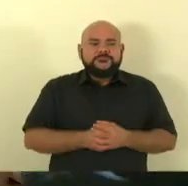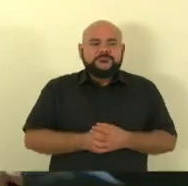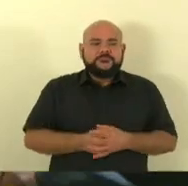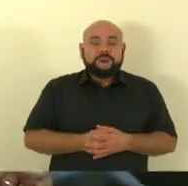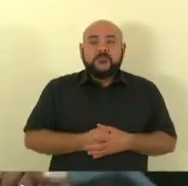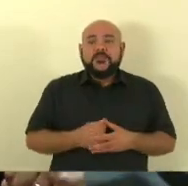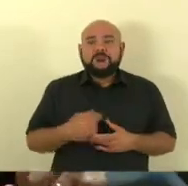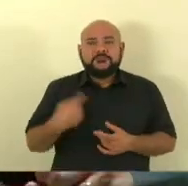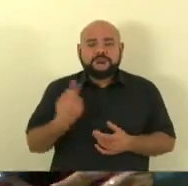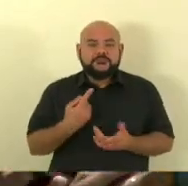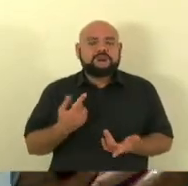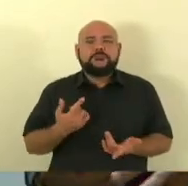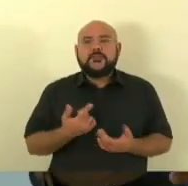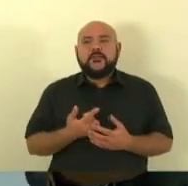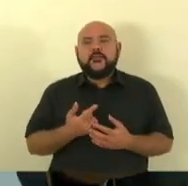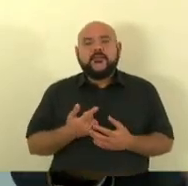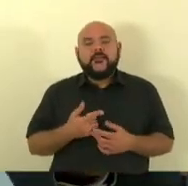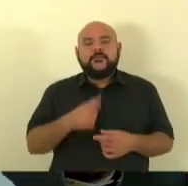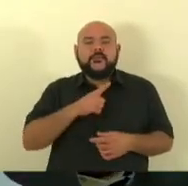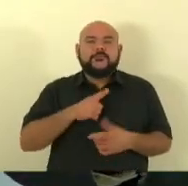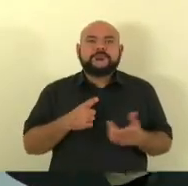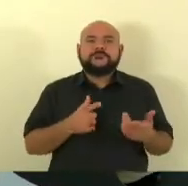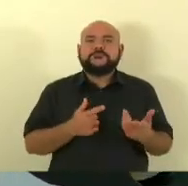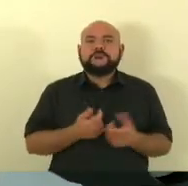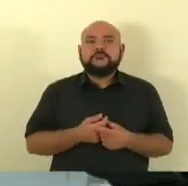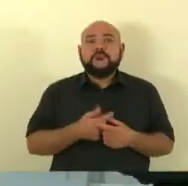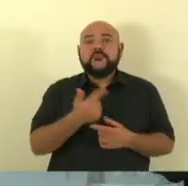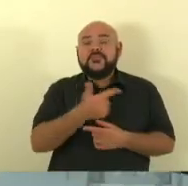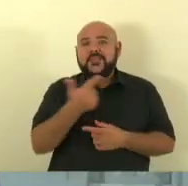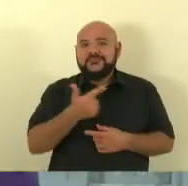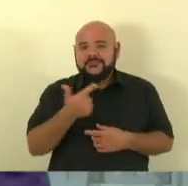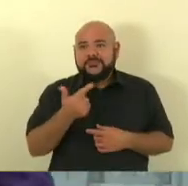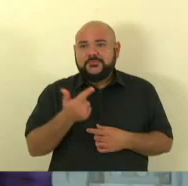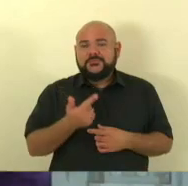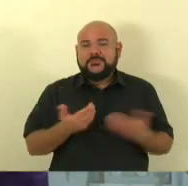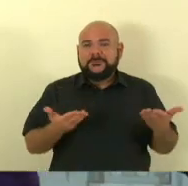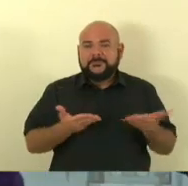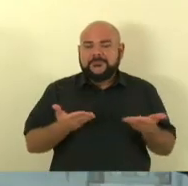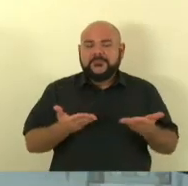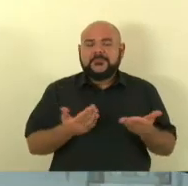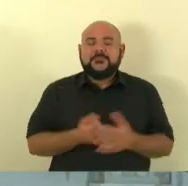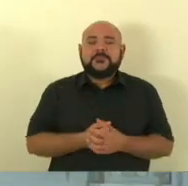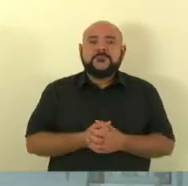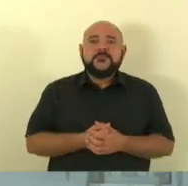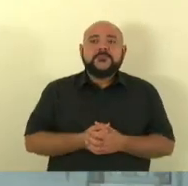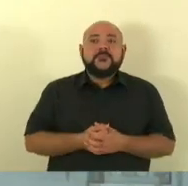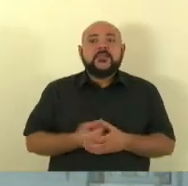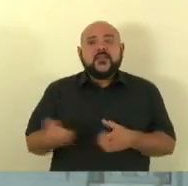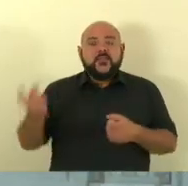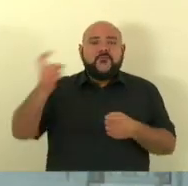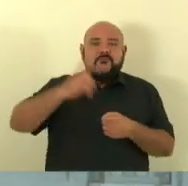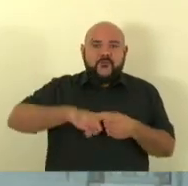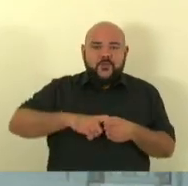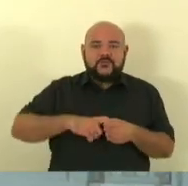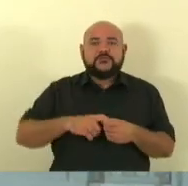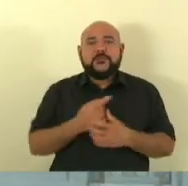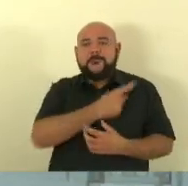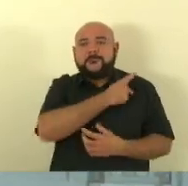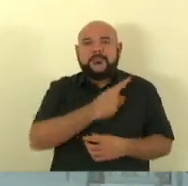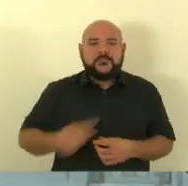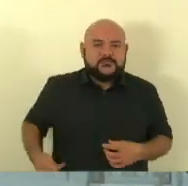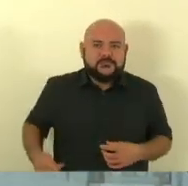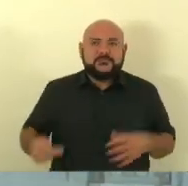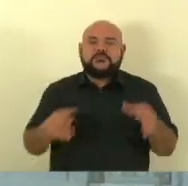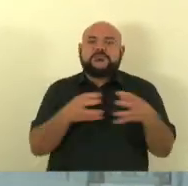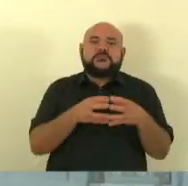deputado Danilo presidente agora dos trabalhos na segunda sessão legislativa e agora ele retorna como presidente da comissão e dessa forma